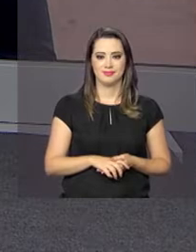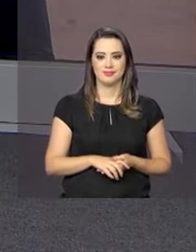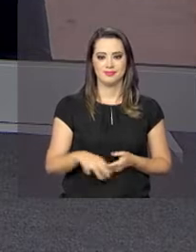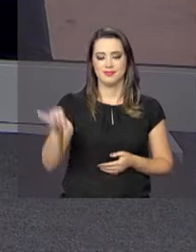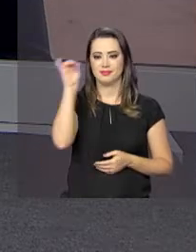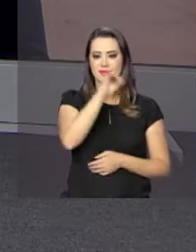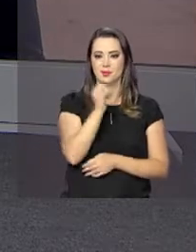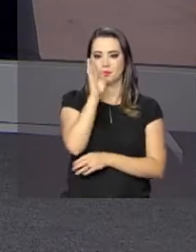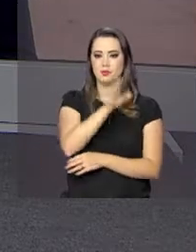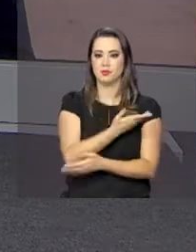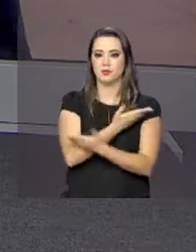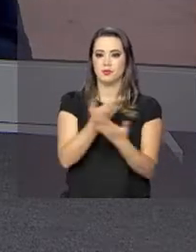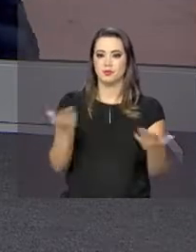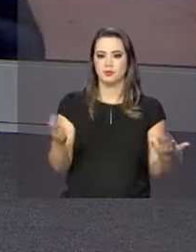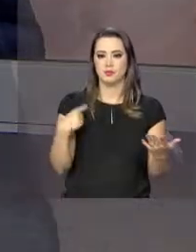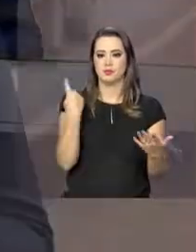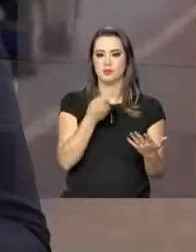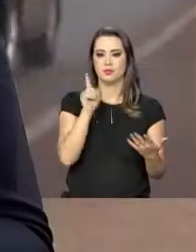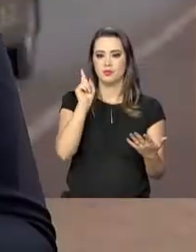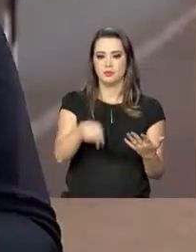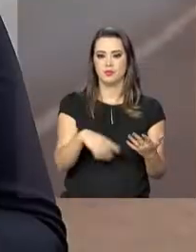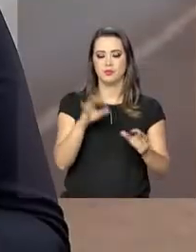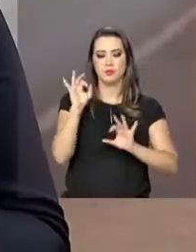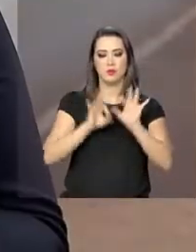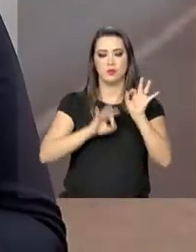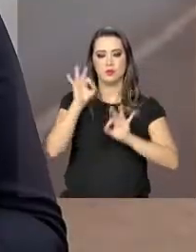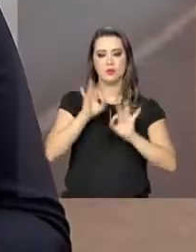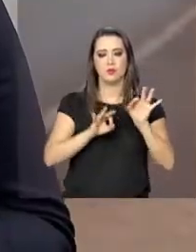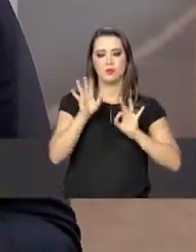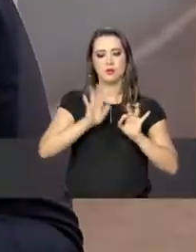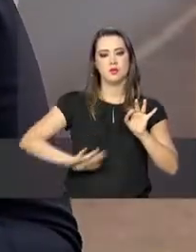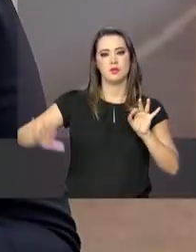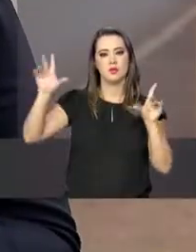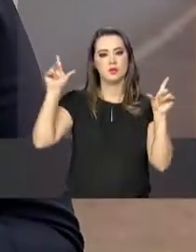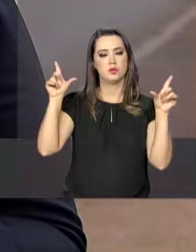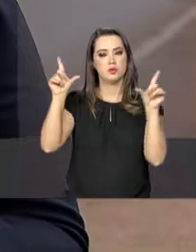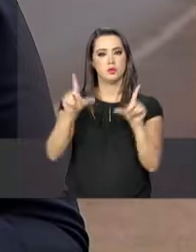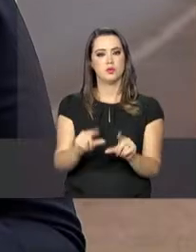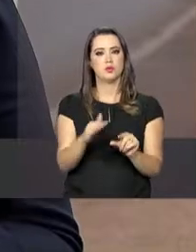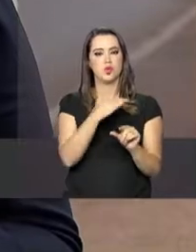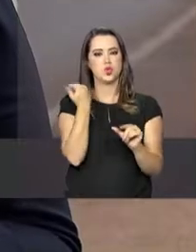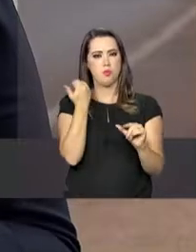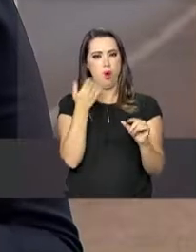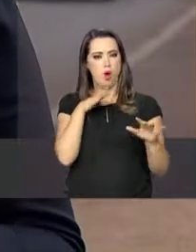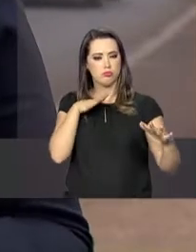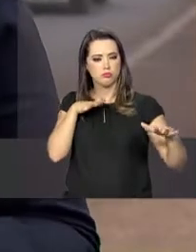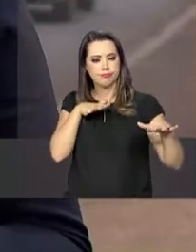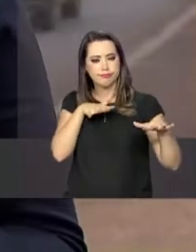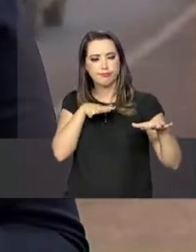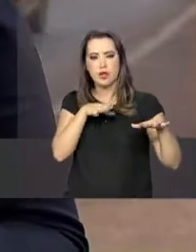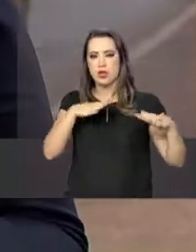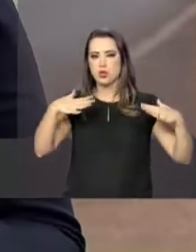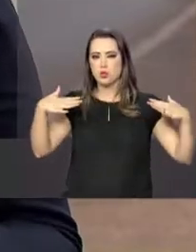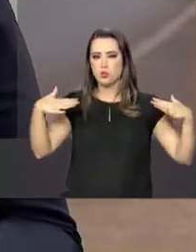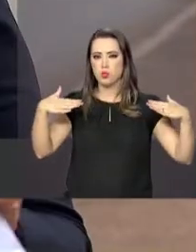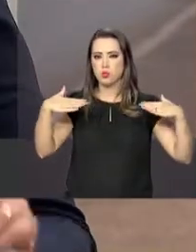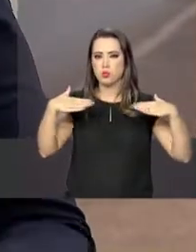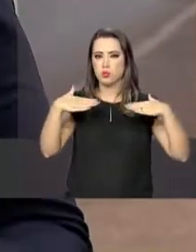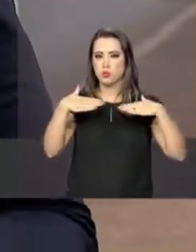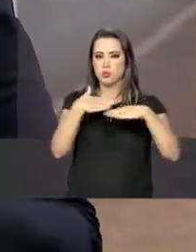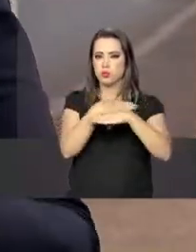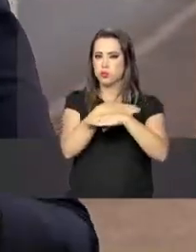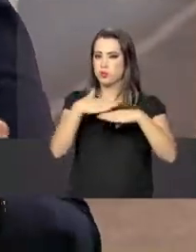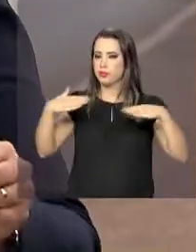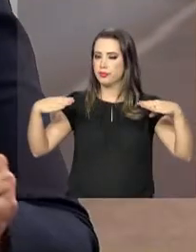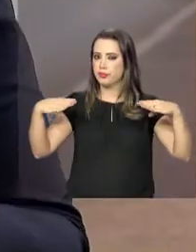Boa tarde, Roberto, boa tarde a todos. Olha, esse Plano Nacional de Redução de Mortes e Leções no Trânsito, Pena Trans, ele estabelece metas para os